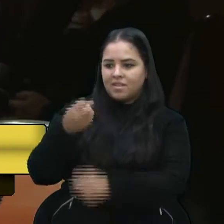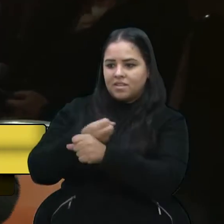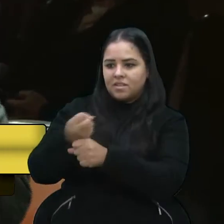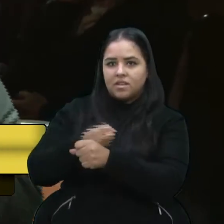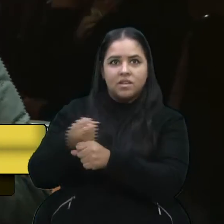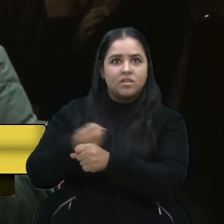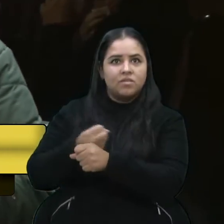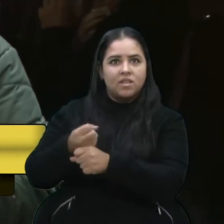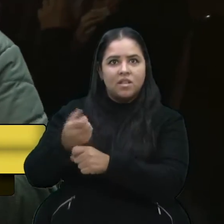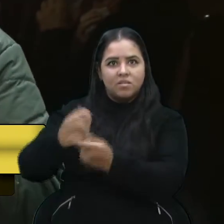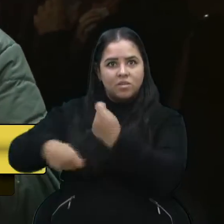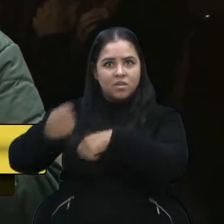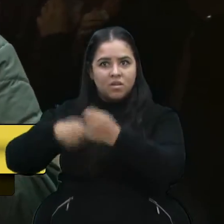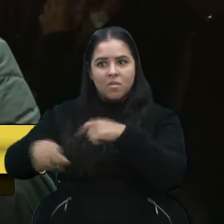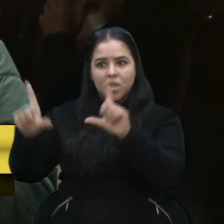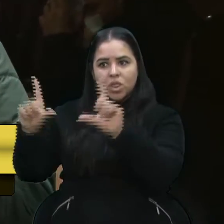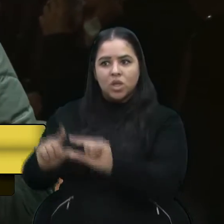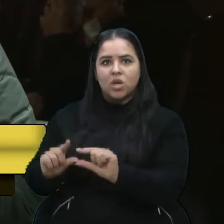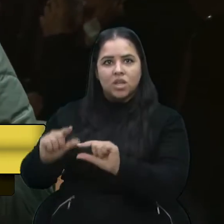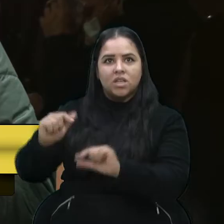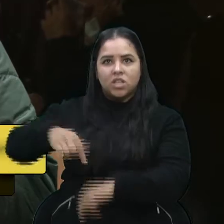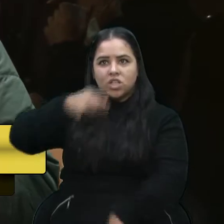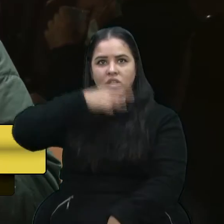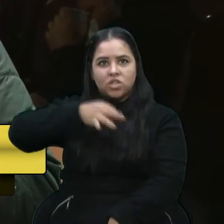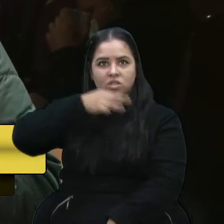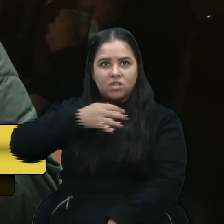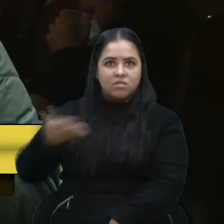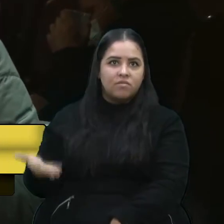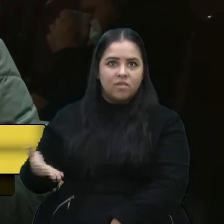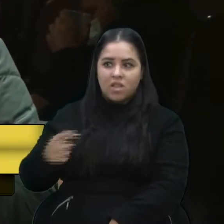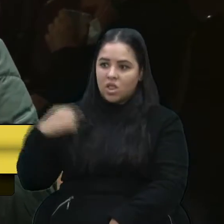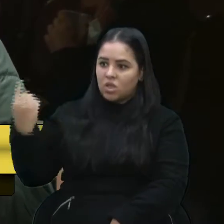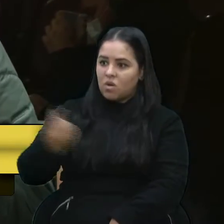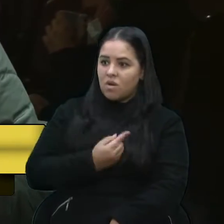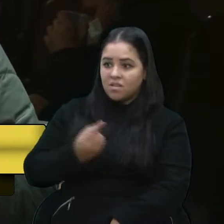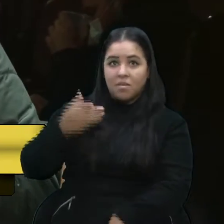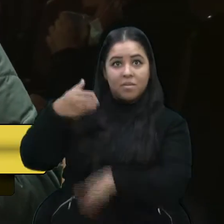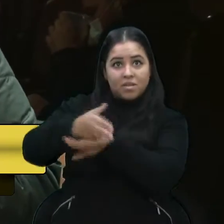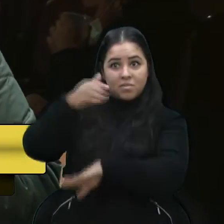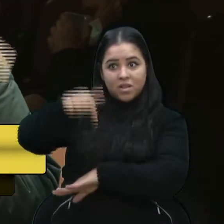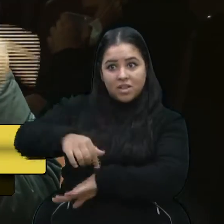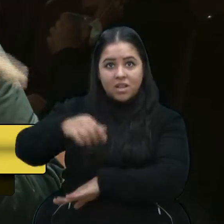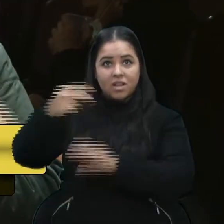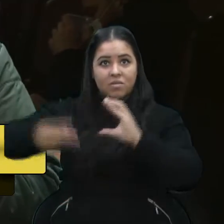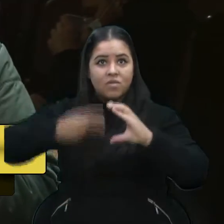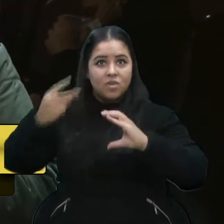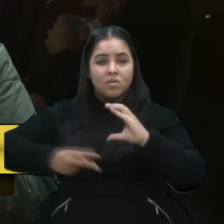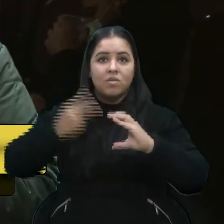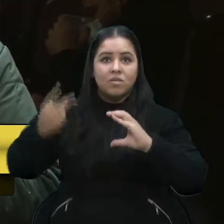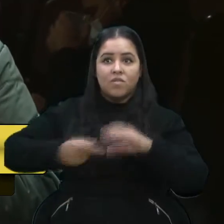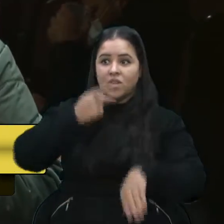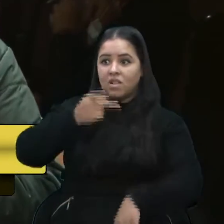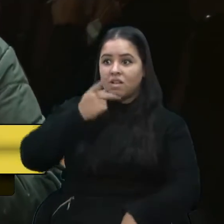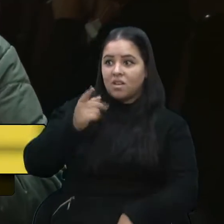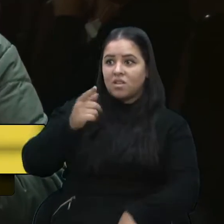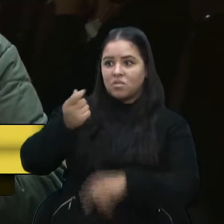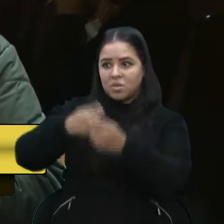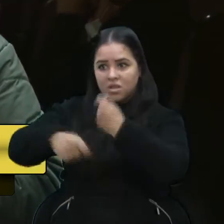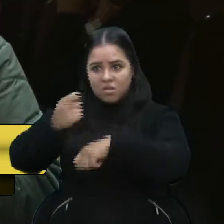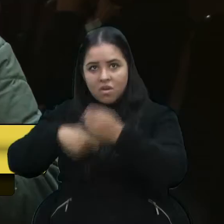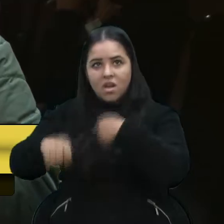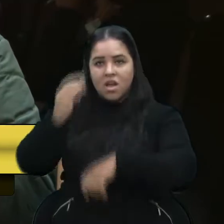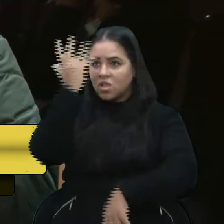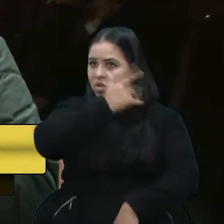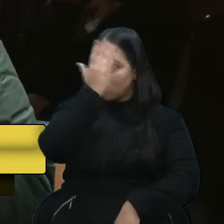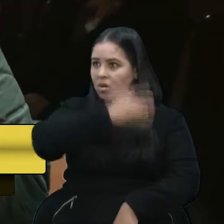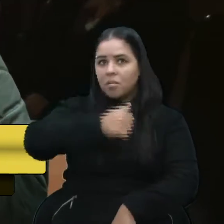essa administração foi a melhor de todas de Caxias? Para nós, que estamos aqui na Câmara, é orgulho de dizer isso, que essa administração é de Ló, e